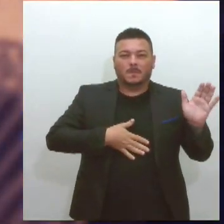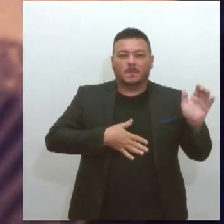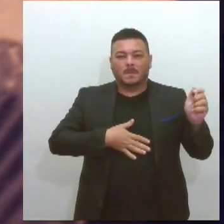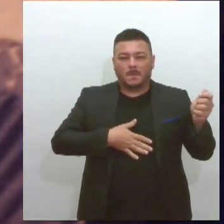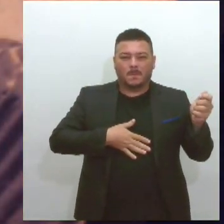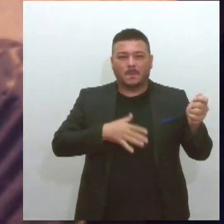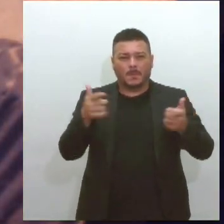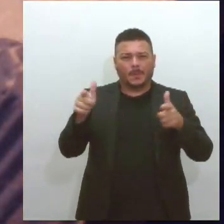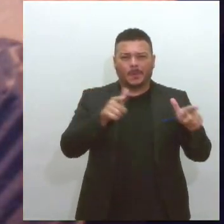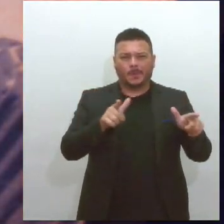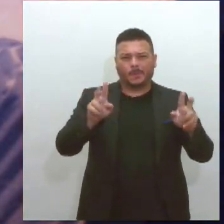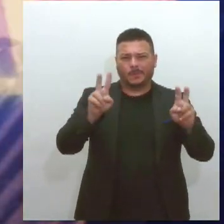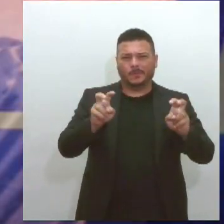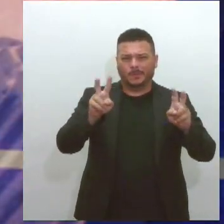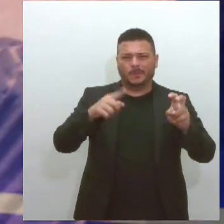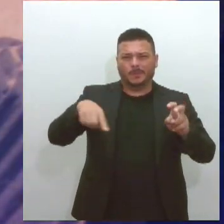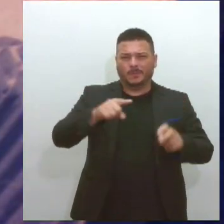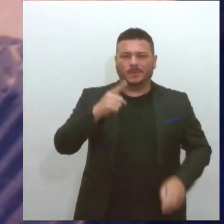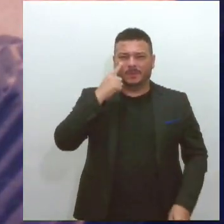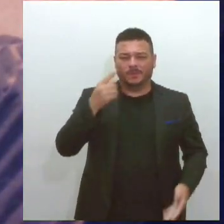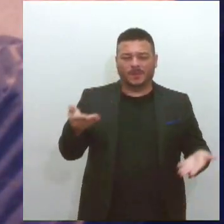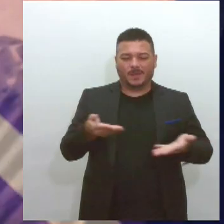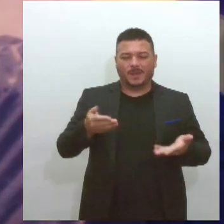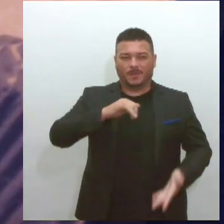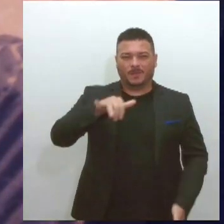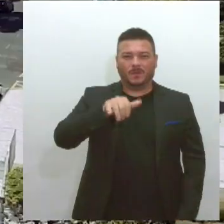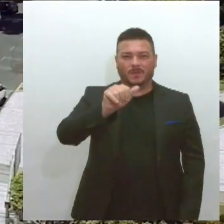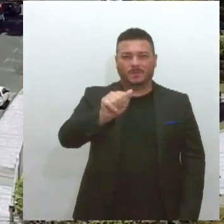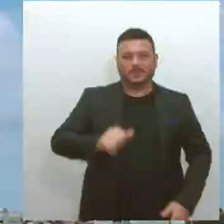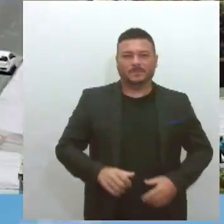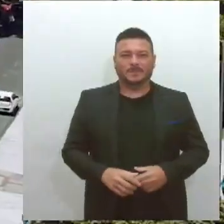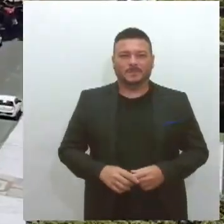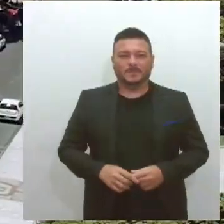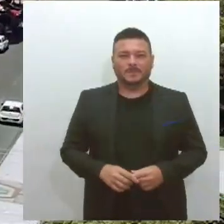assuntos você acompanha a partir de agora no Jornal da LESA.